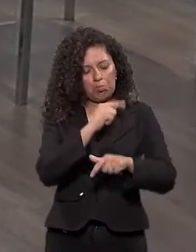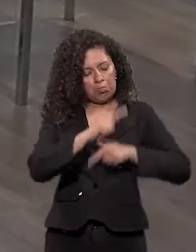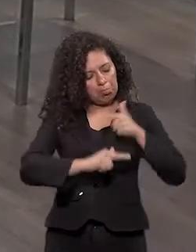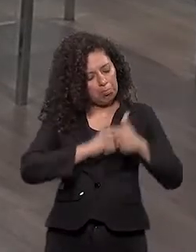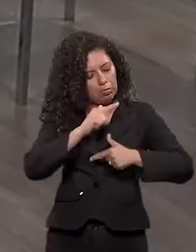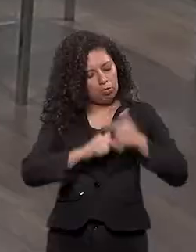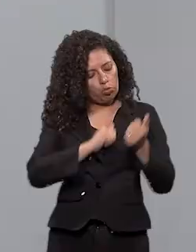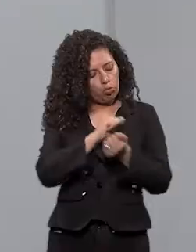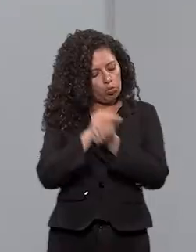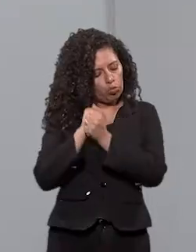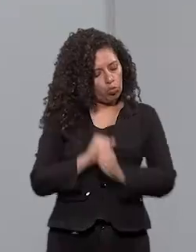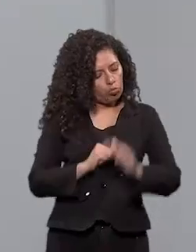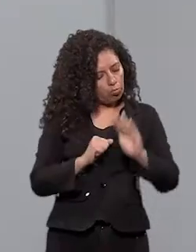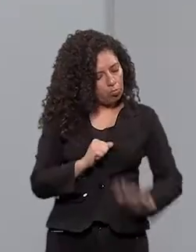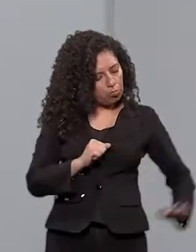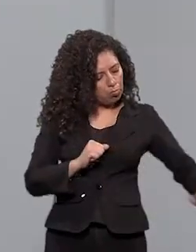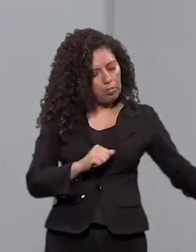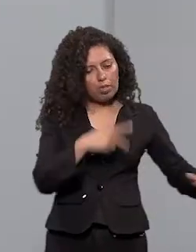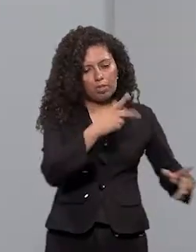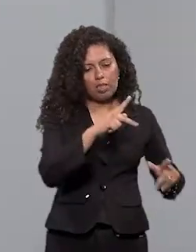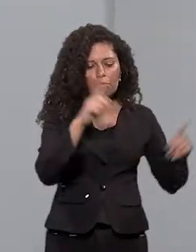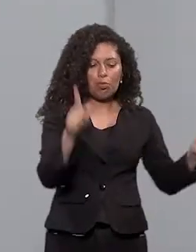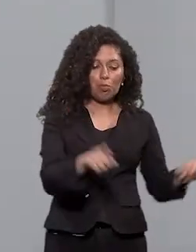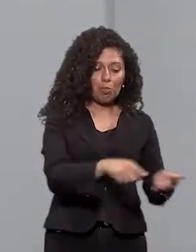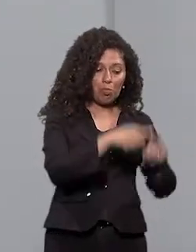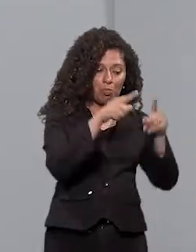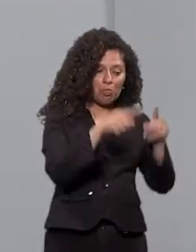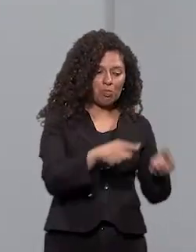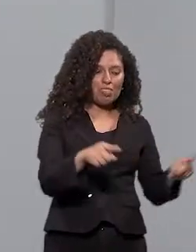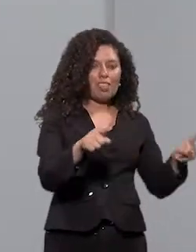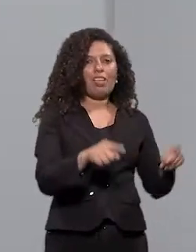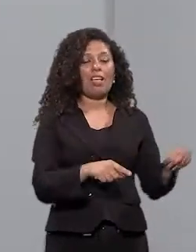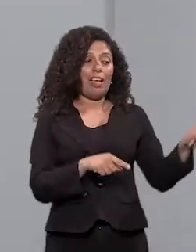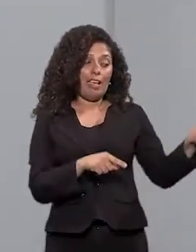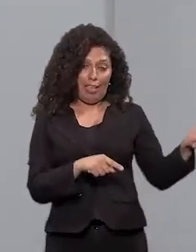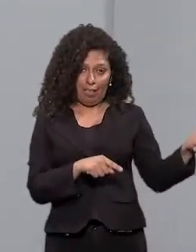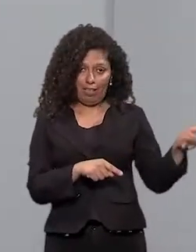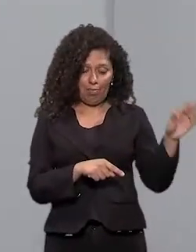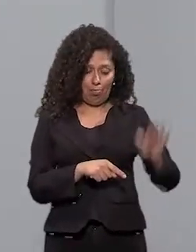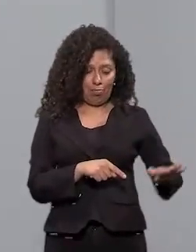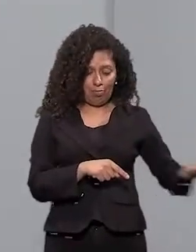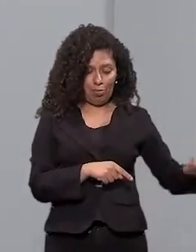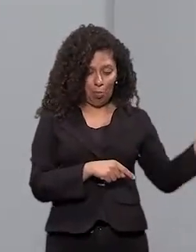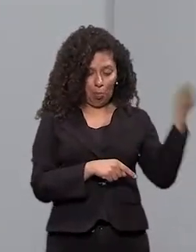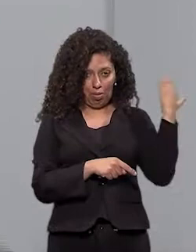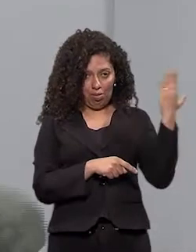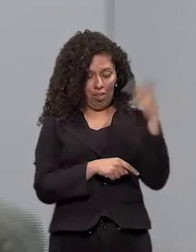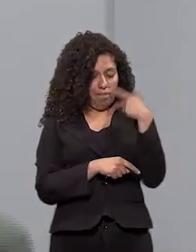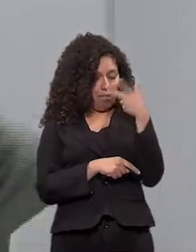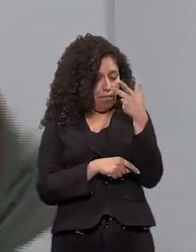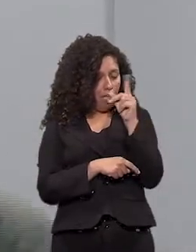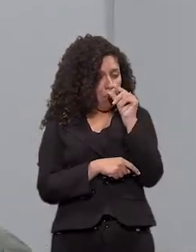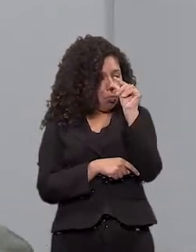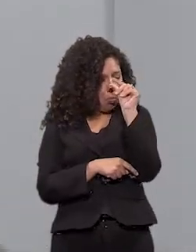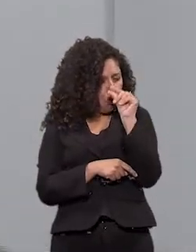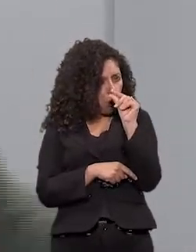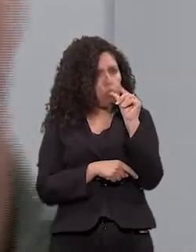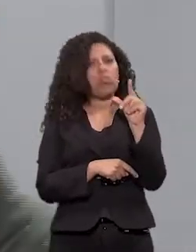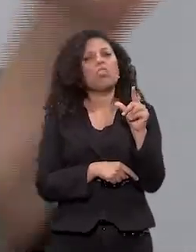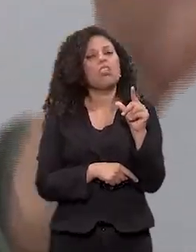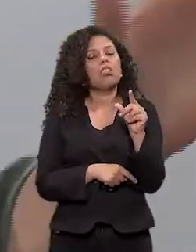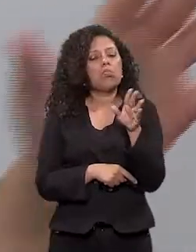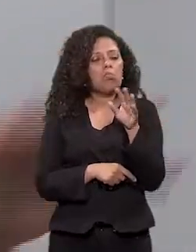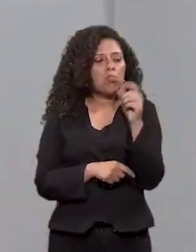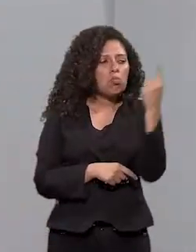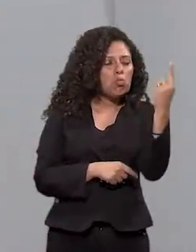essa criança, através da música, e no final ela já estava, uma criança que antes falava poucas palavras,